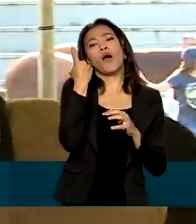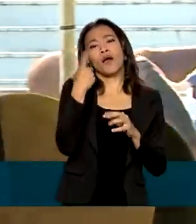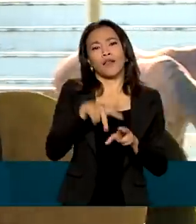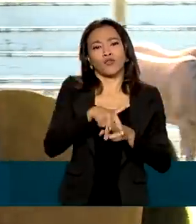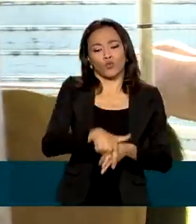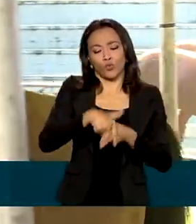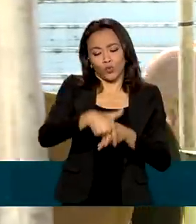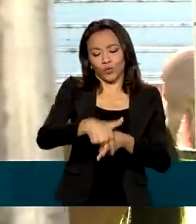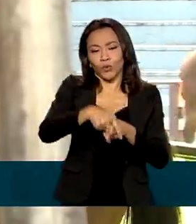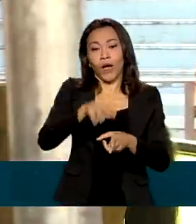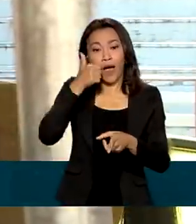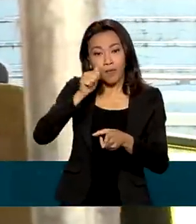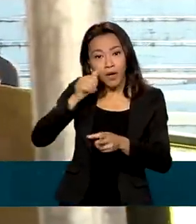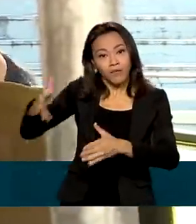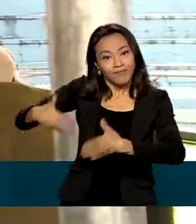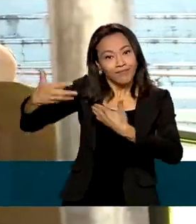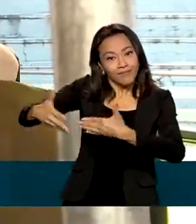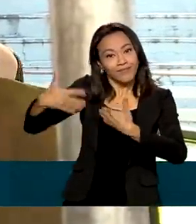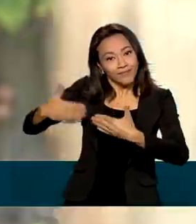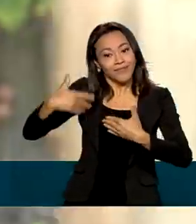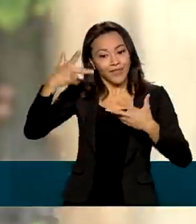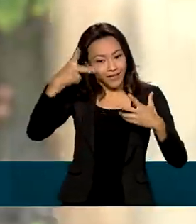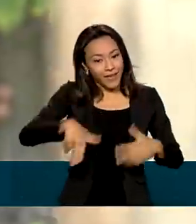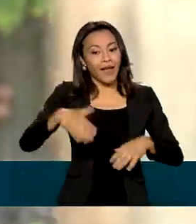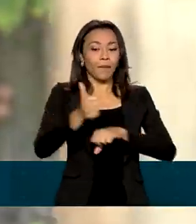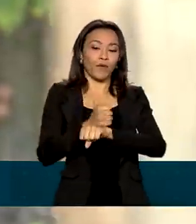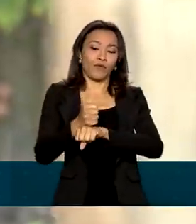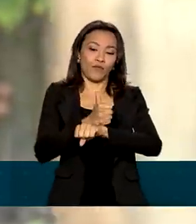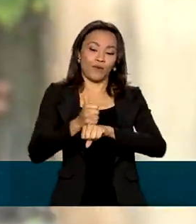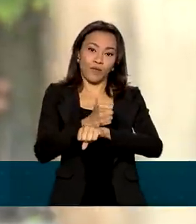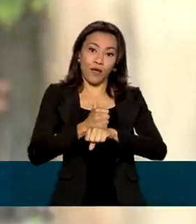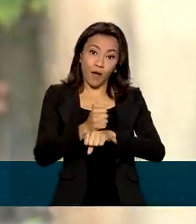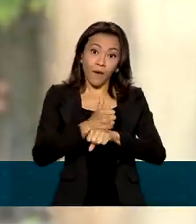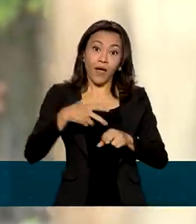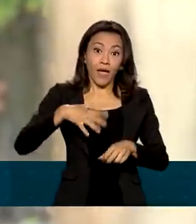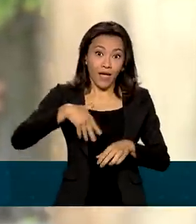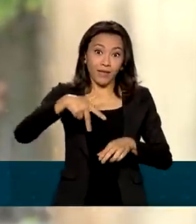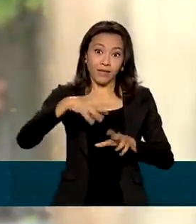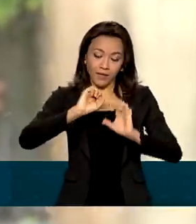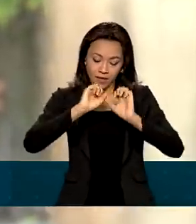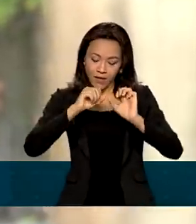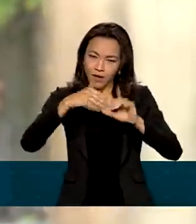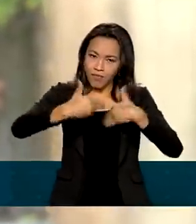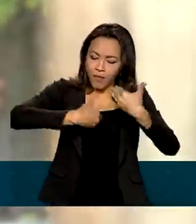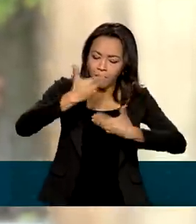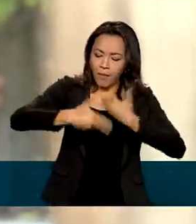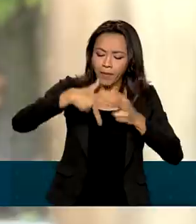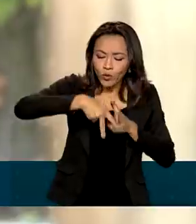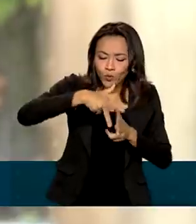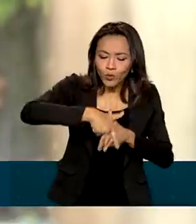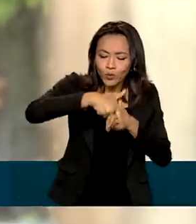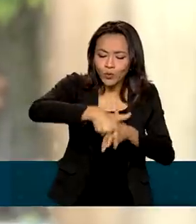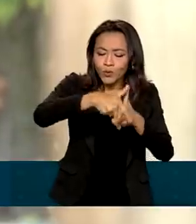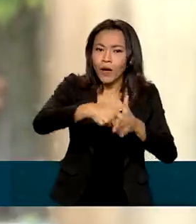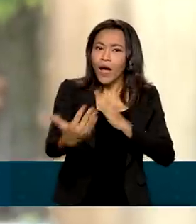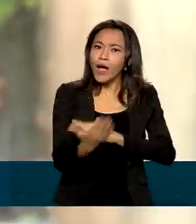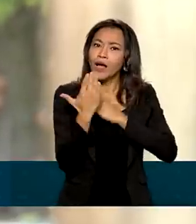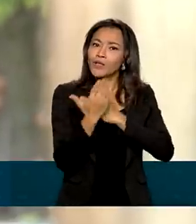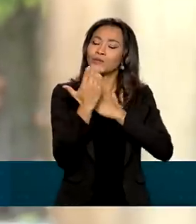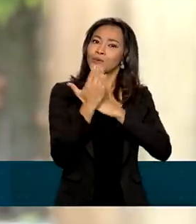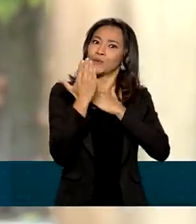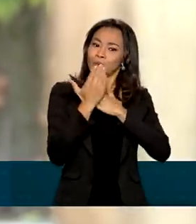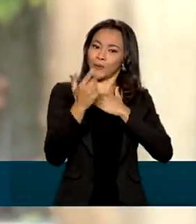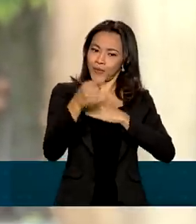incentivada pela mãe, que é equitadora. A terapia com os cavalos a ajudou a superar as limitações e ela se tornou